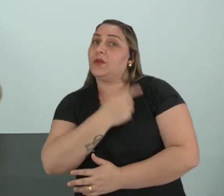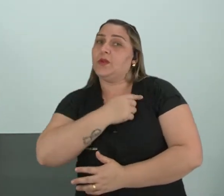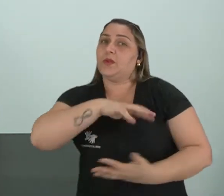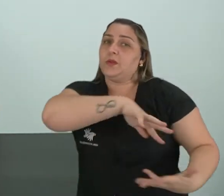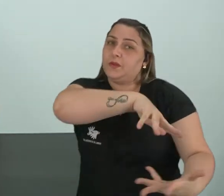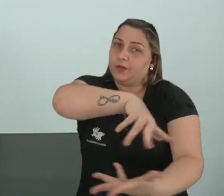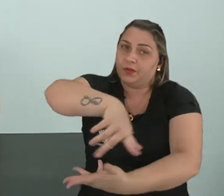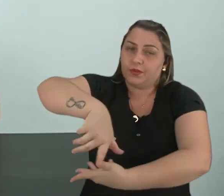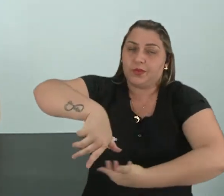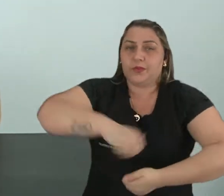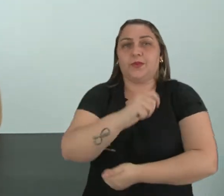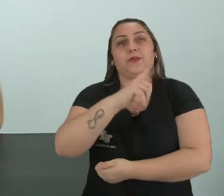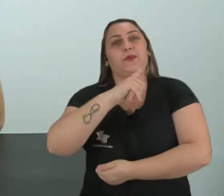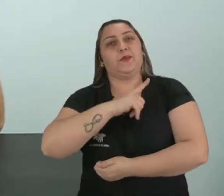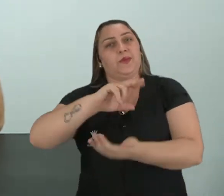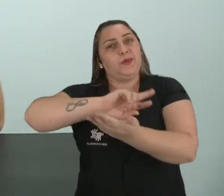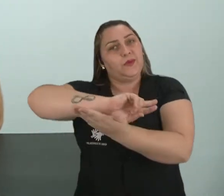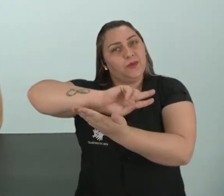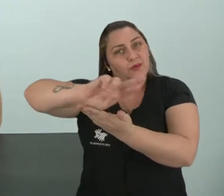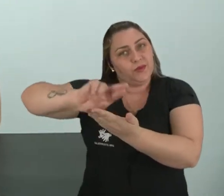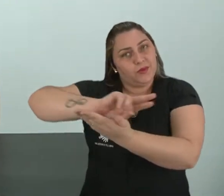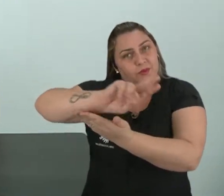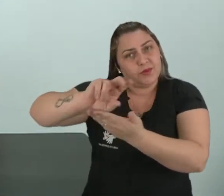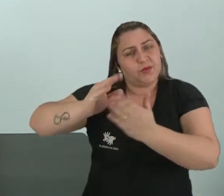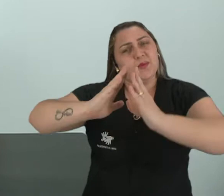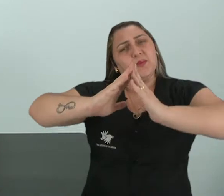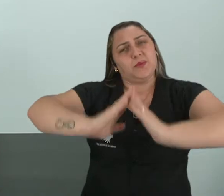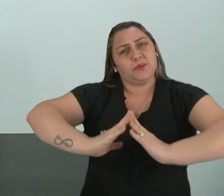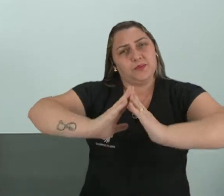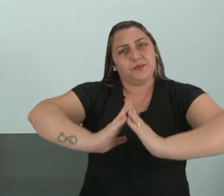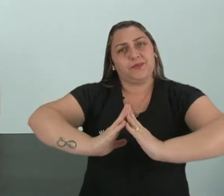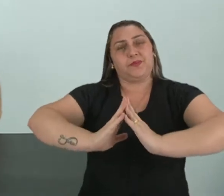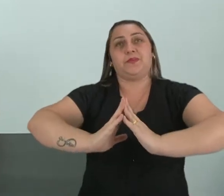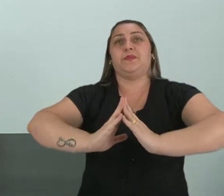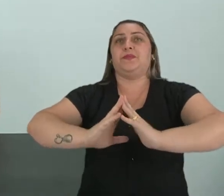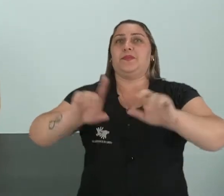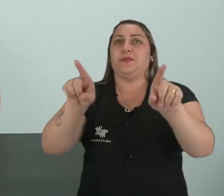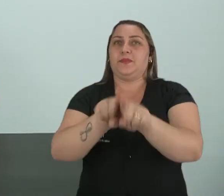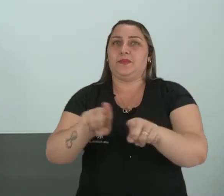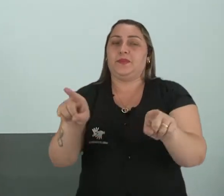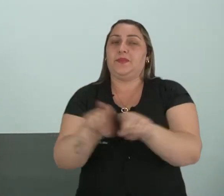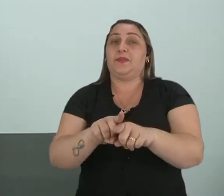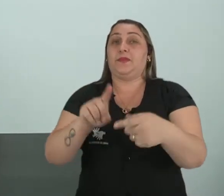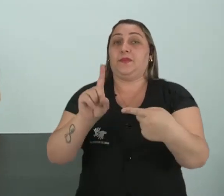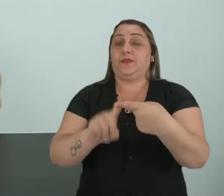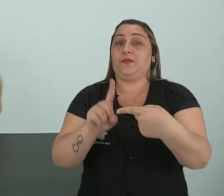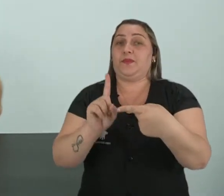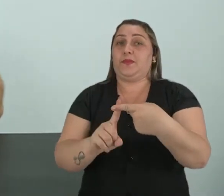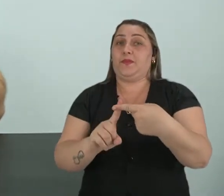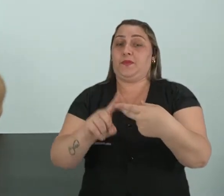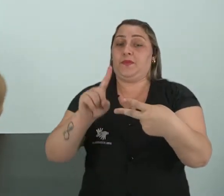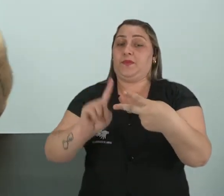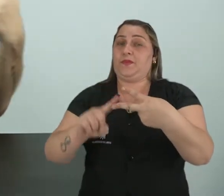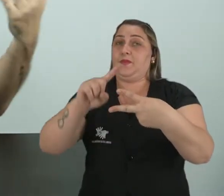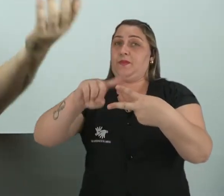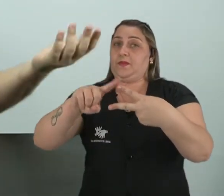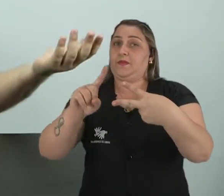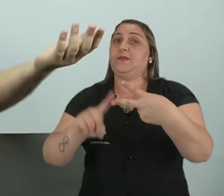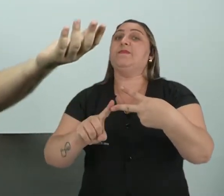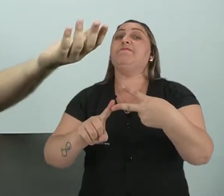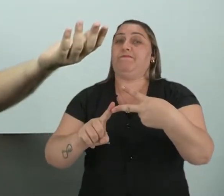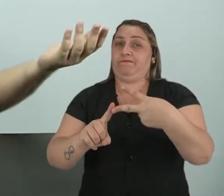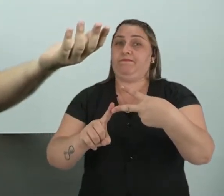planeta, existem diferentes tipos de habitats. Entre eles se destacam duas grandes